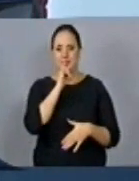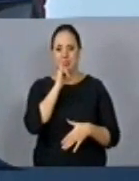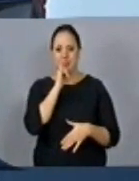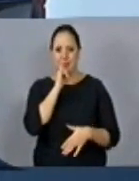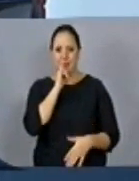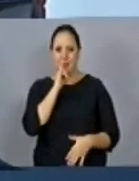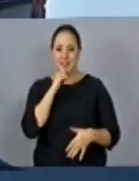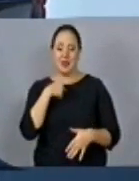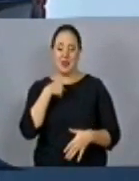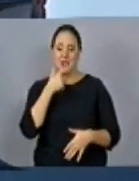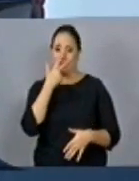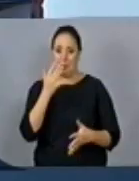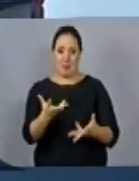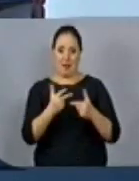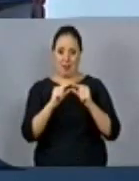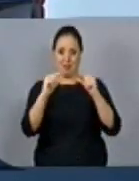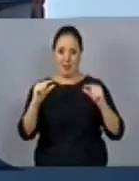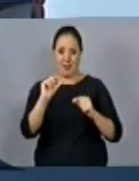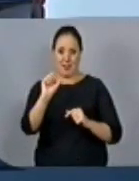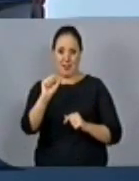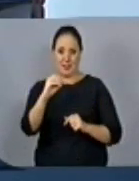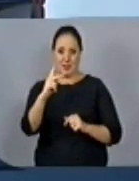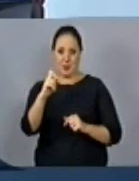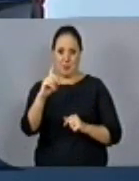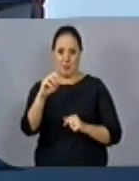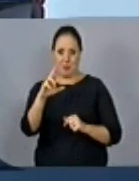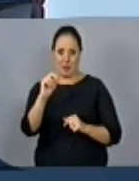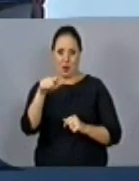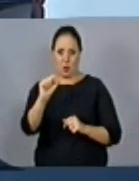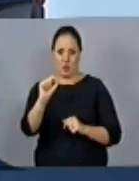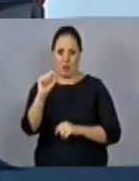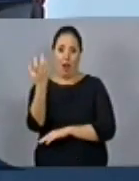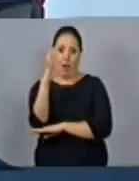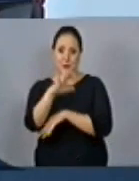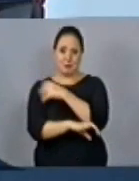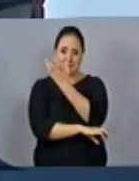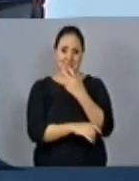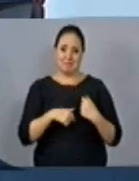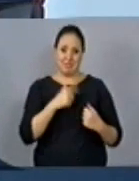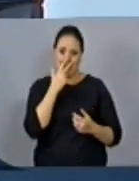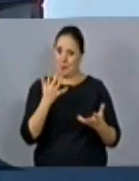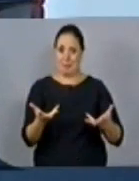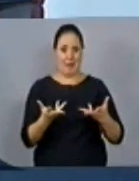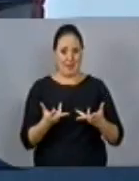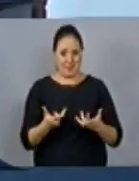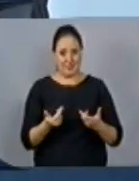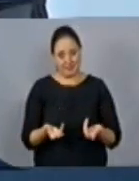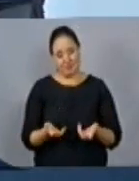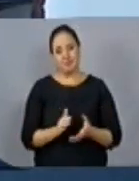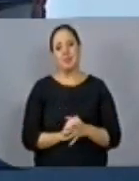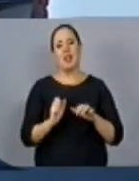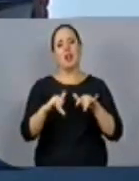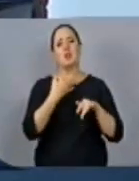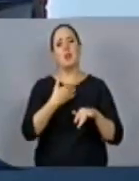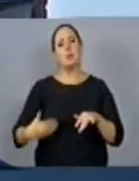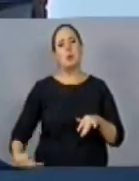e São as Árvores, achei isso fantástico. E também procurei tirar dessa audiência pública